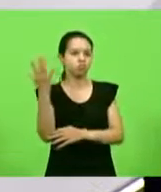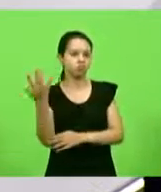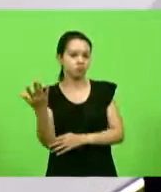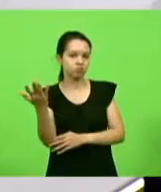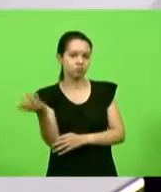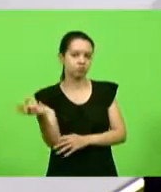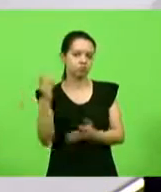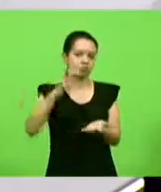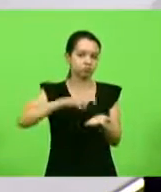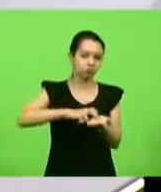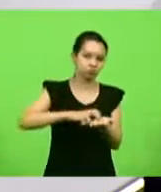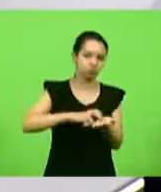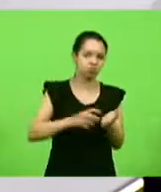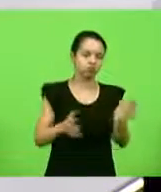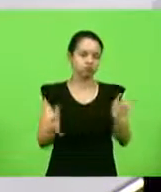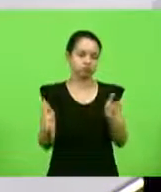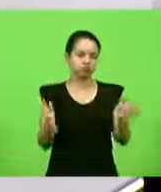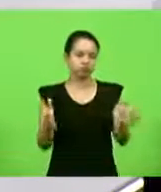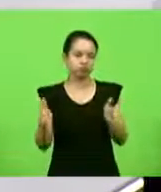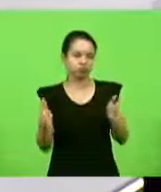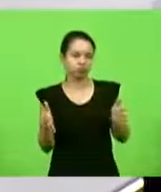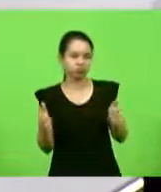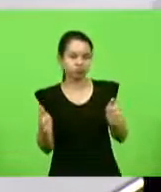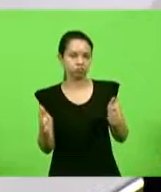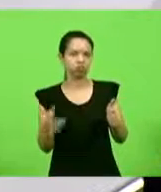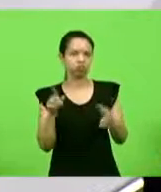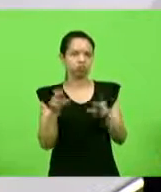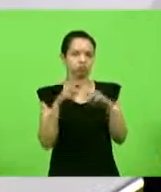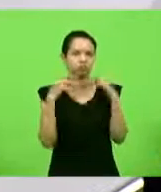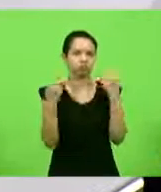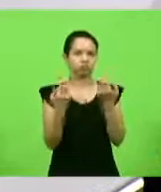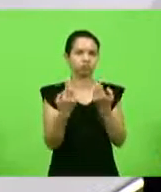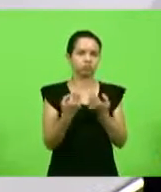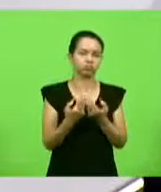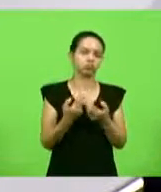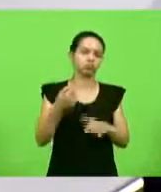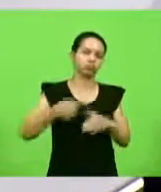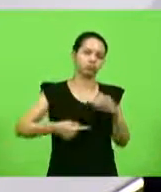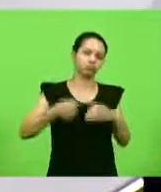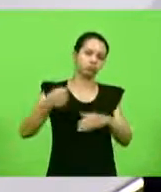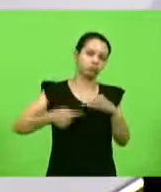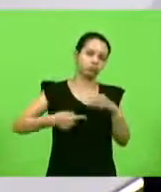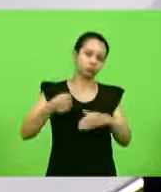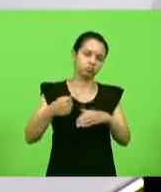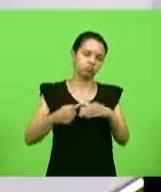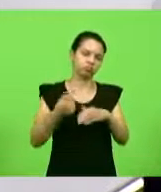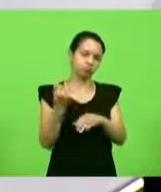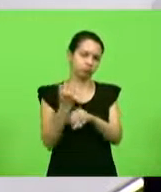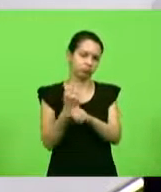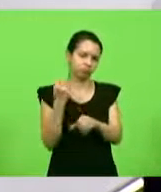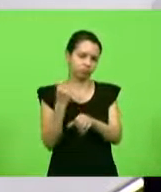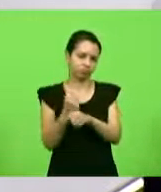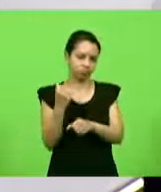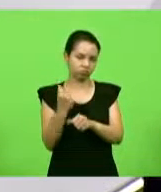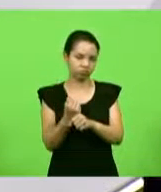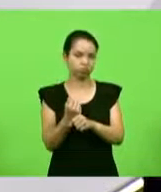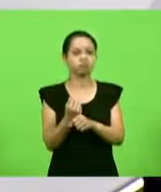manhã, na nossa reunião da Comissão de Finanças e Tributação,